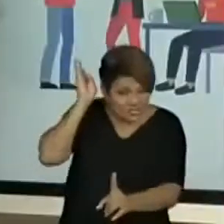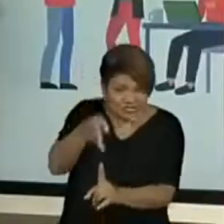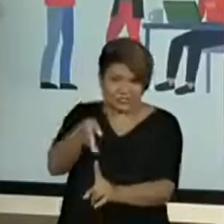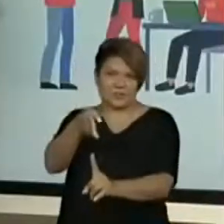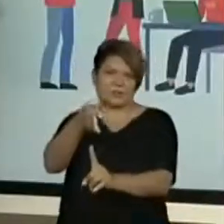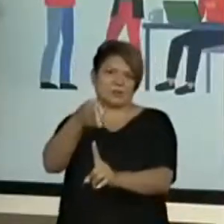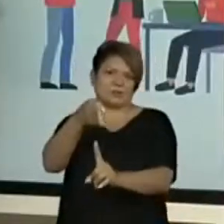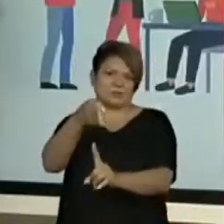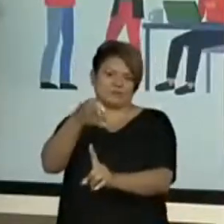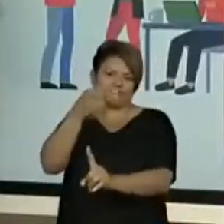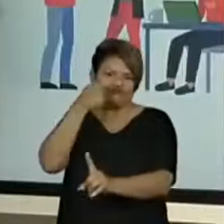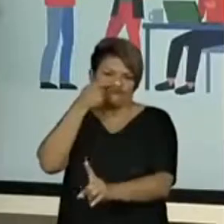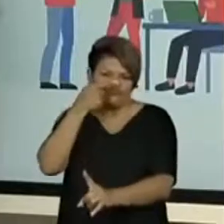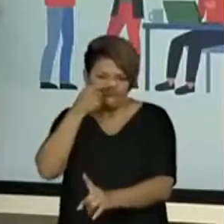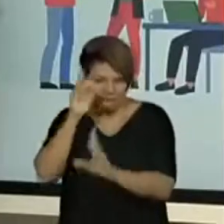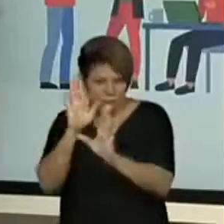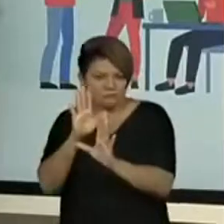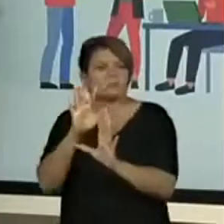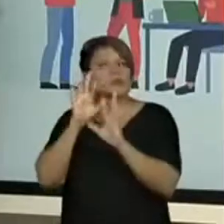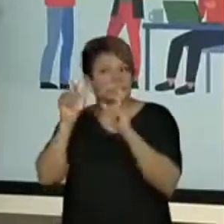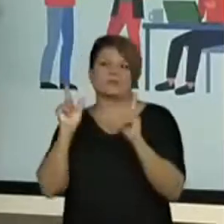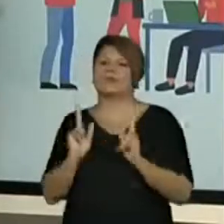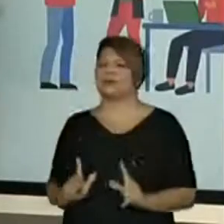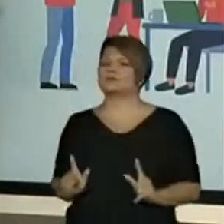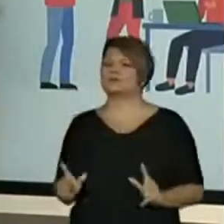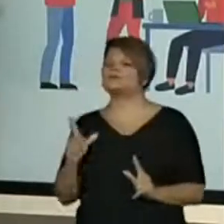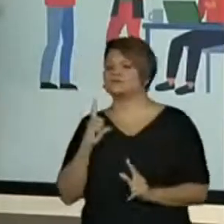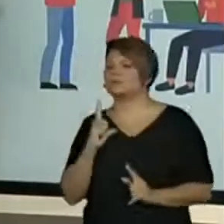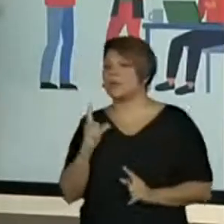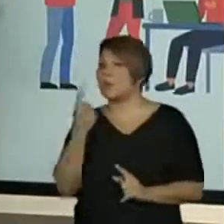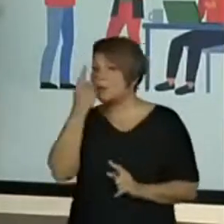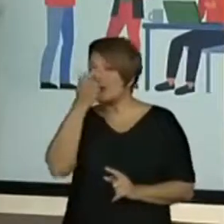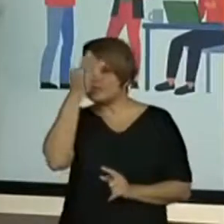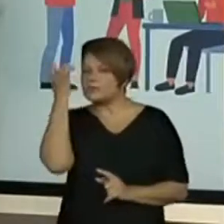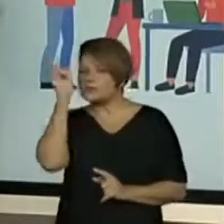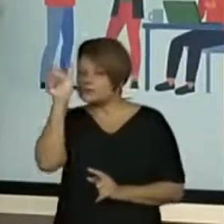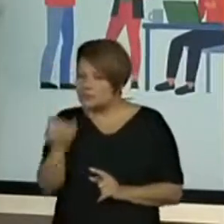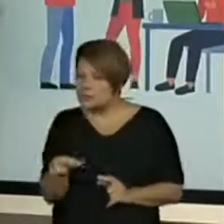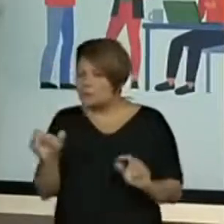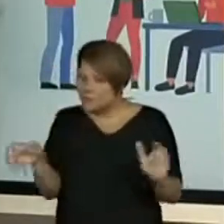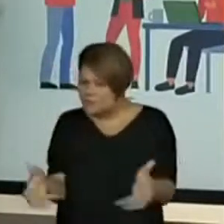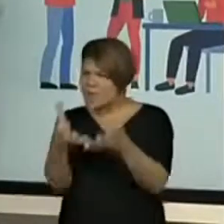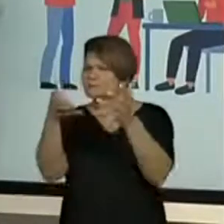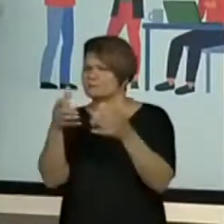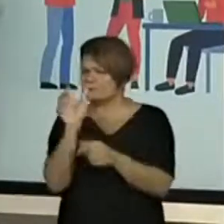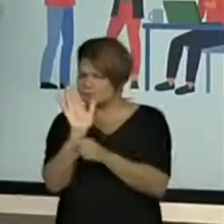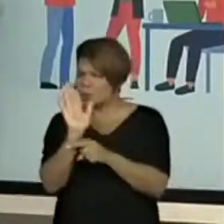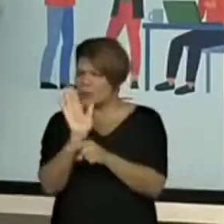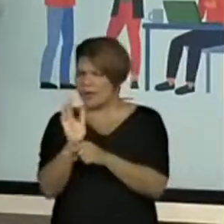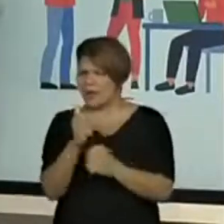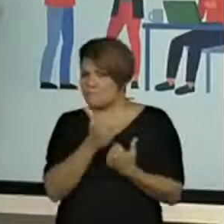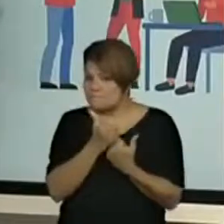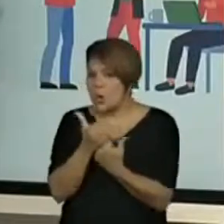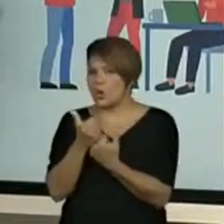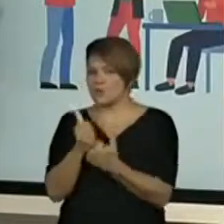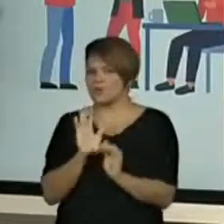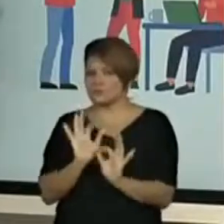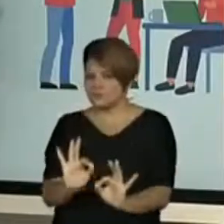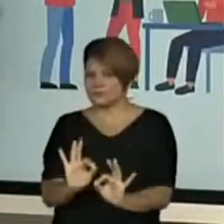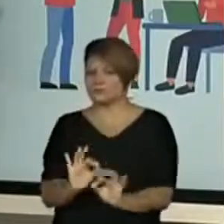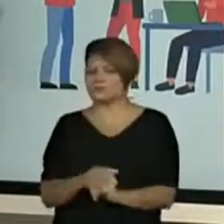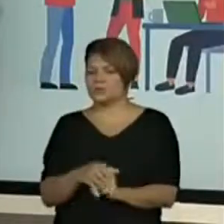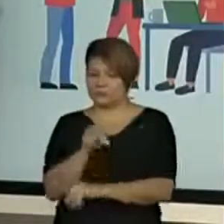Mas, tem uma função específica só para apoiar os professores, a parte pedagógica, que é o